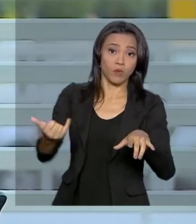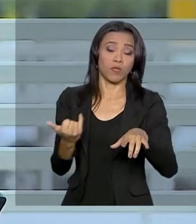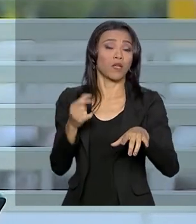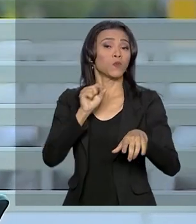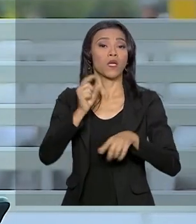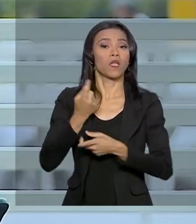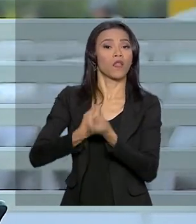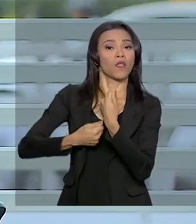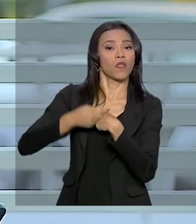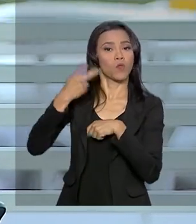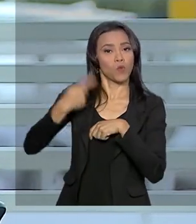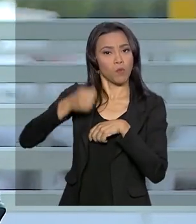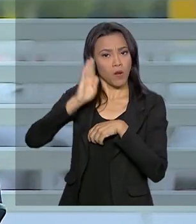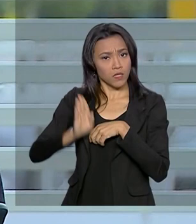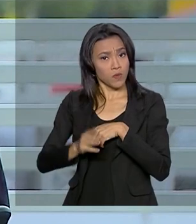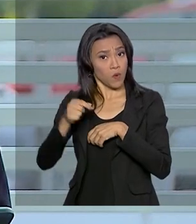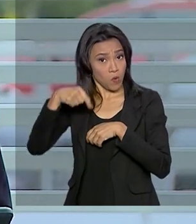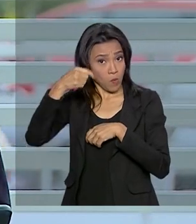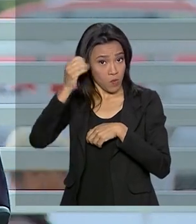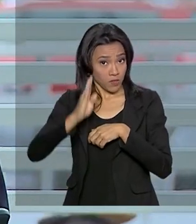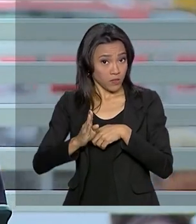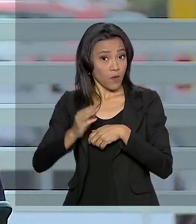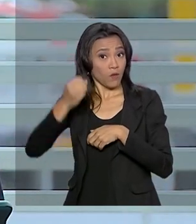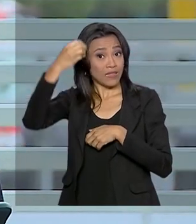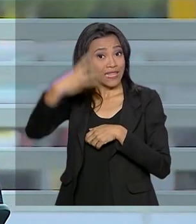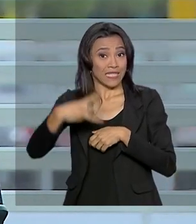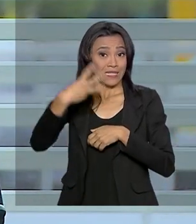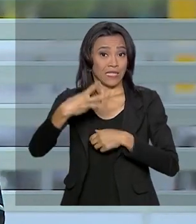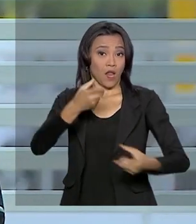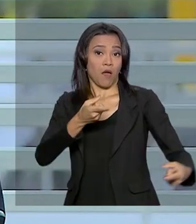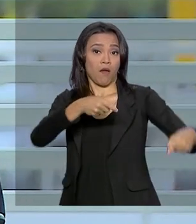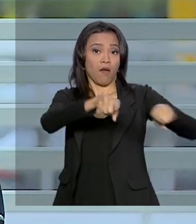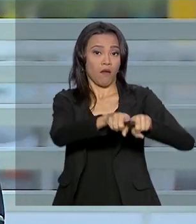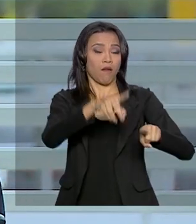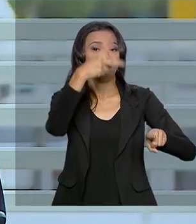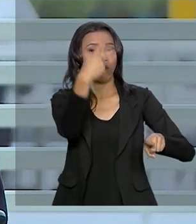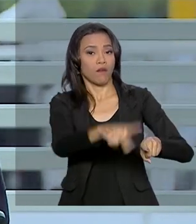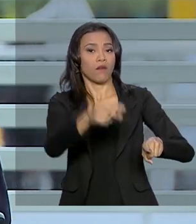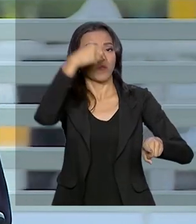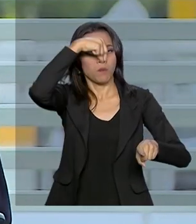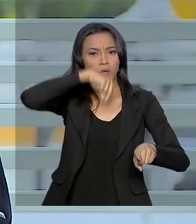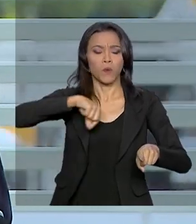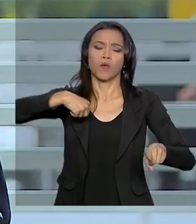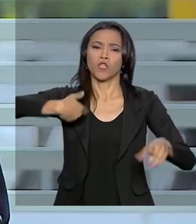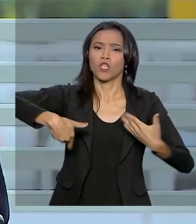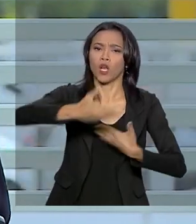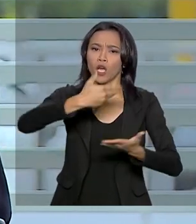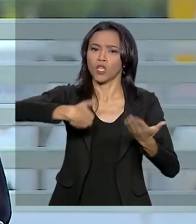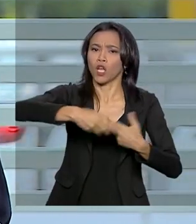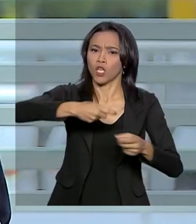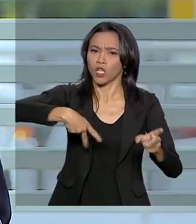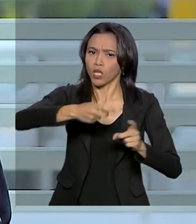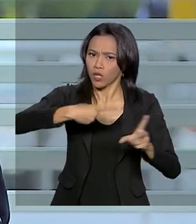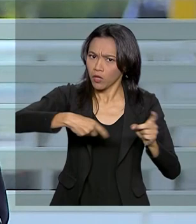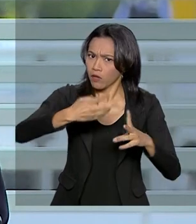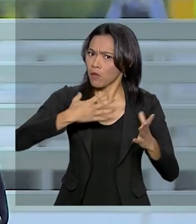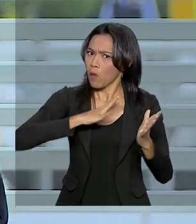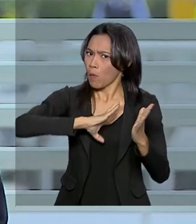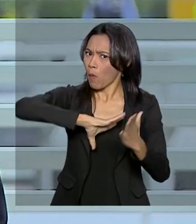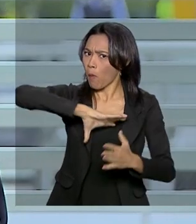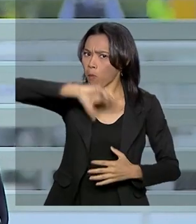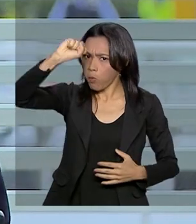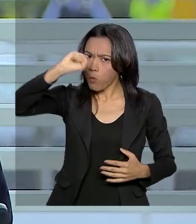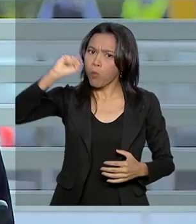aliás, é o terceiro maior parceiro comercial do Peru. Em 2018, as trocas comerciais entre os dois países bateram recorde e